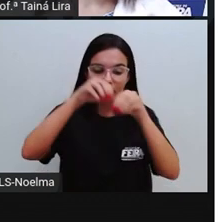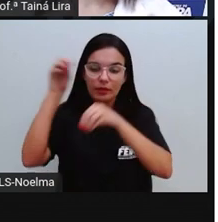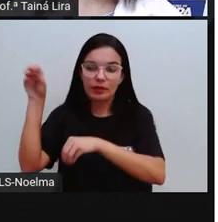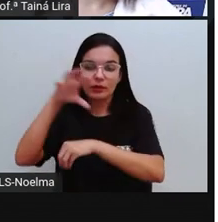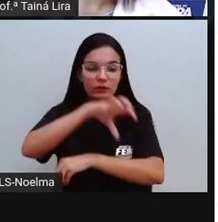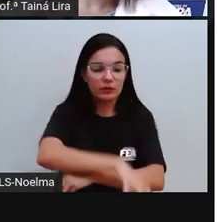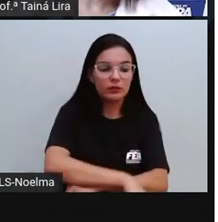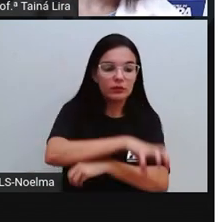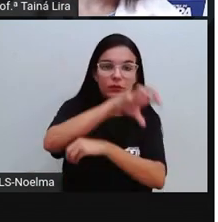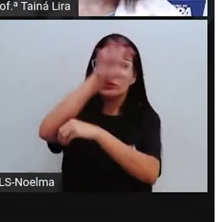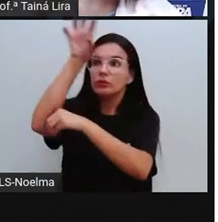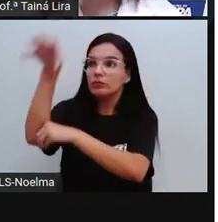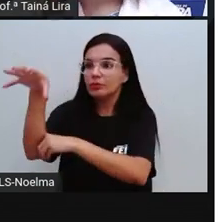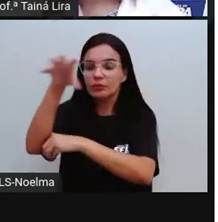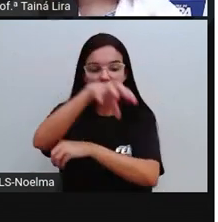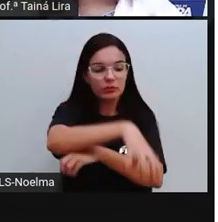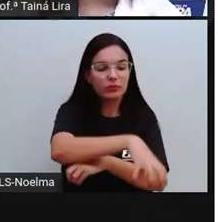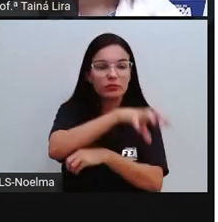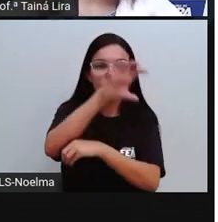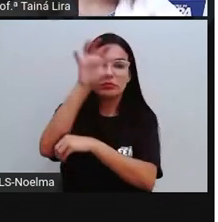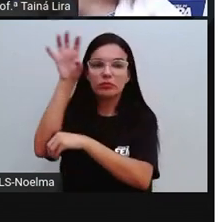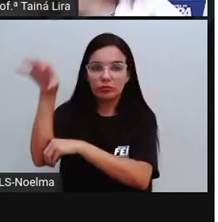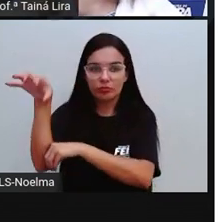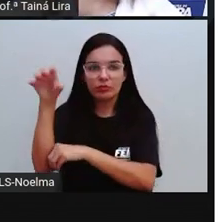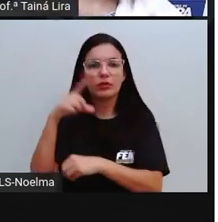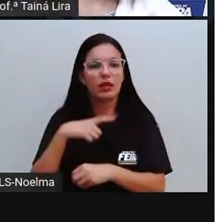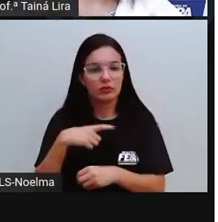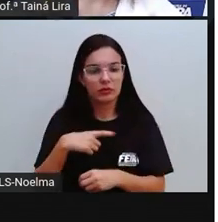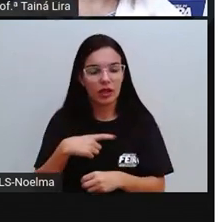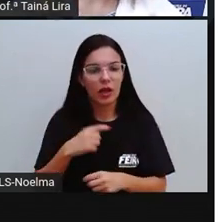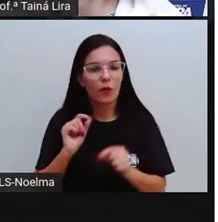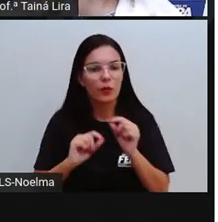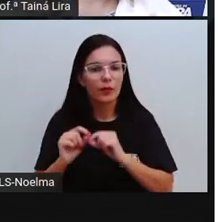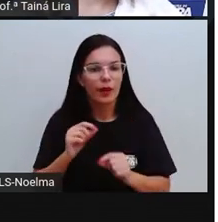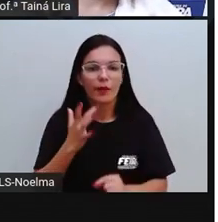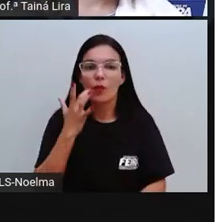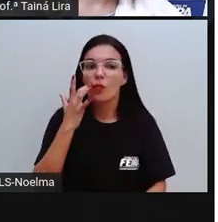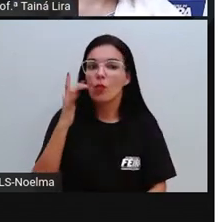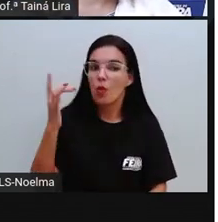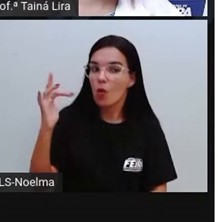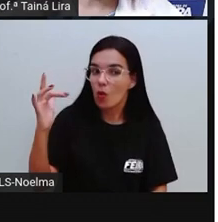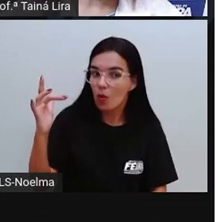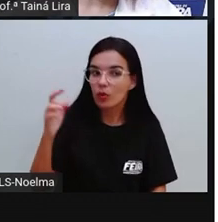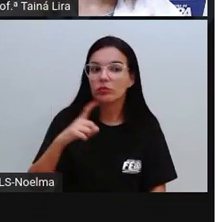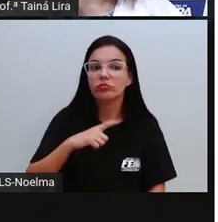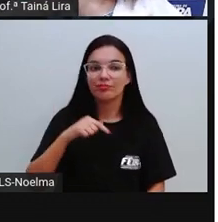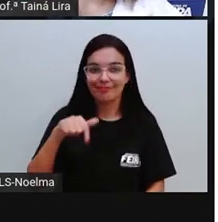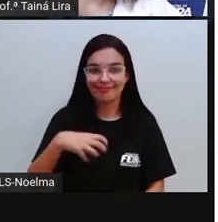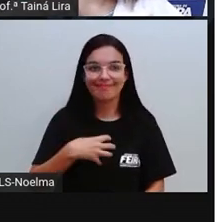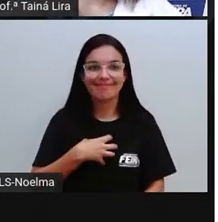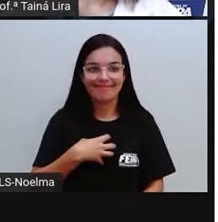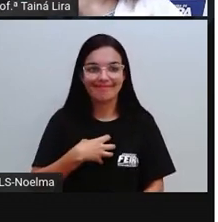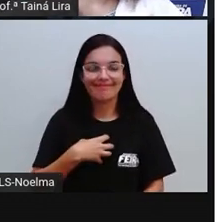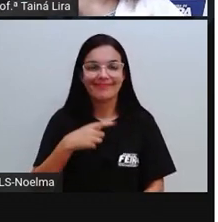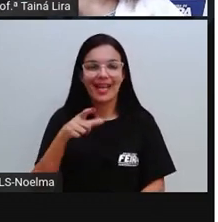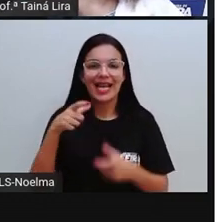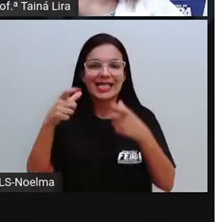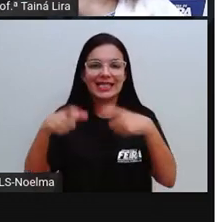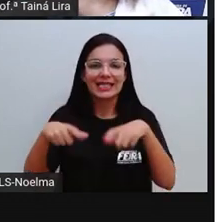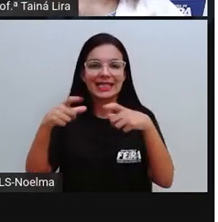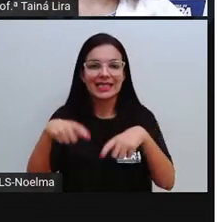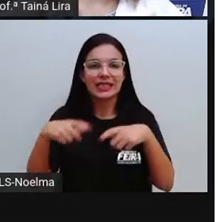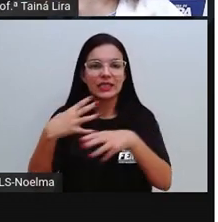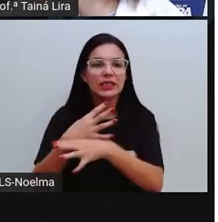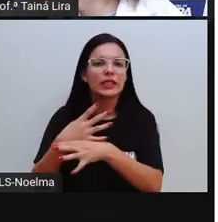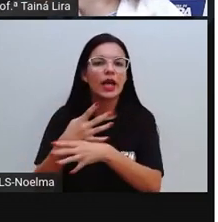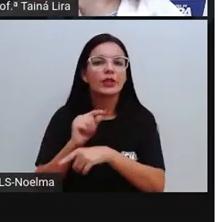mineral, principalmente a extração do ouro, tá bom? Então, nós temos